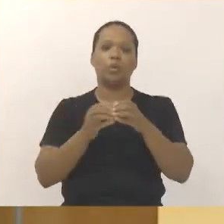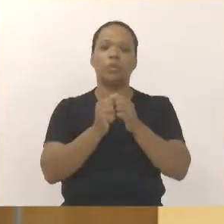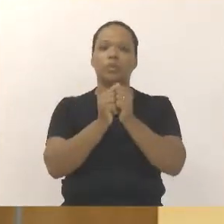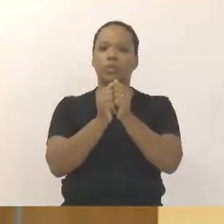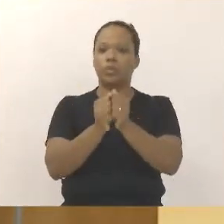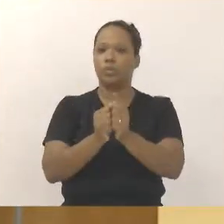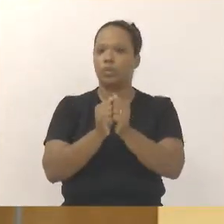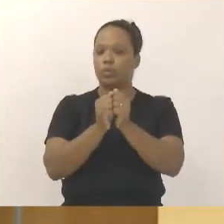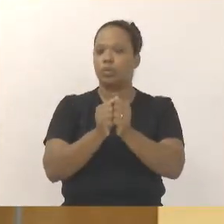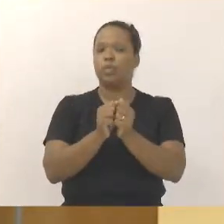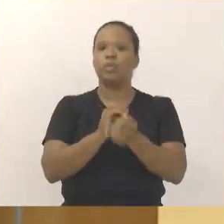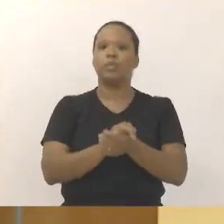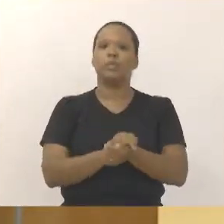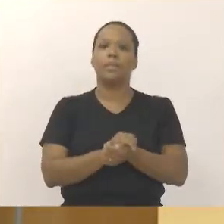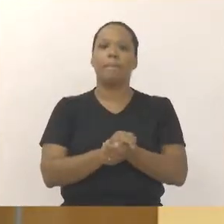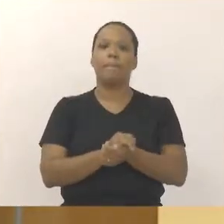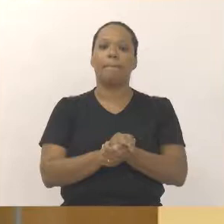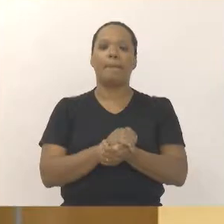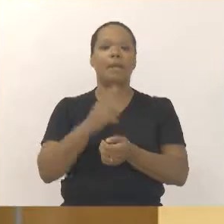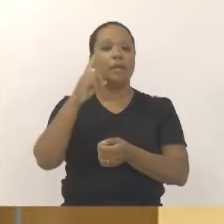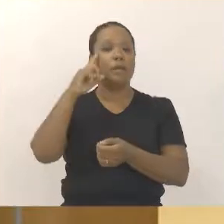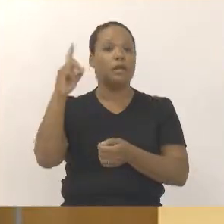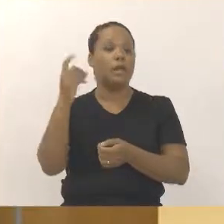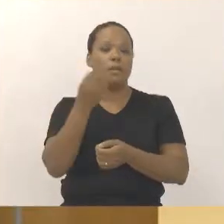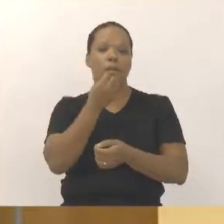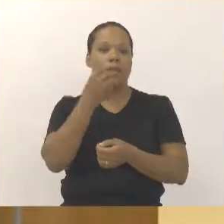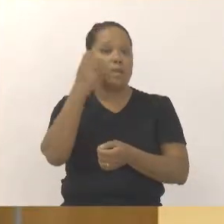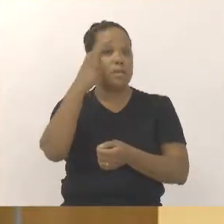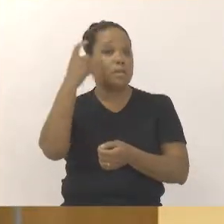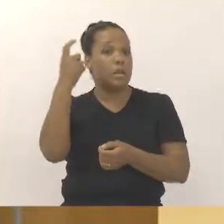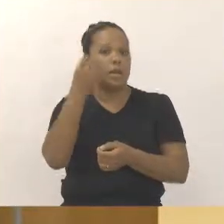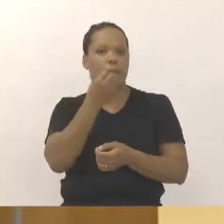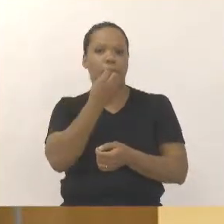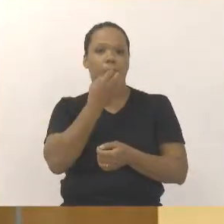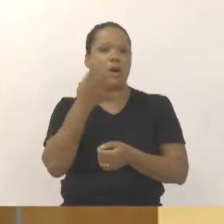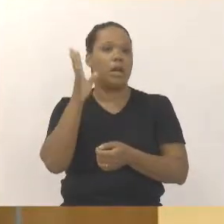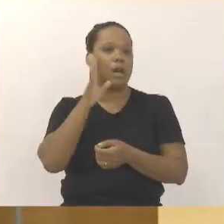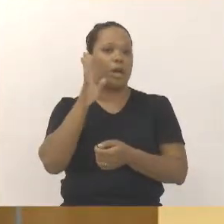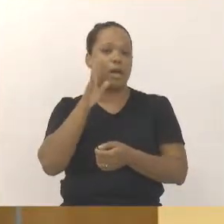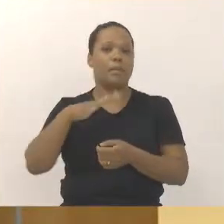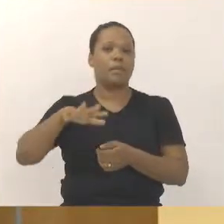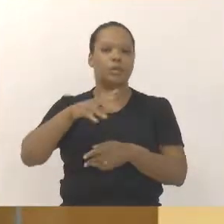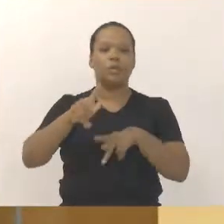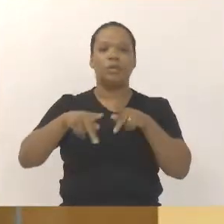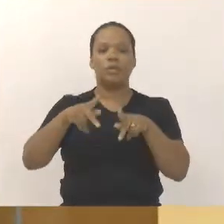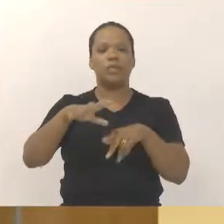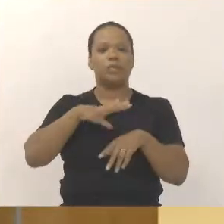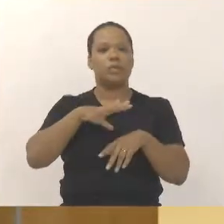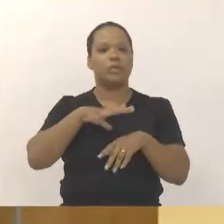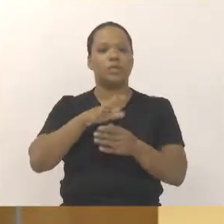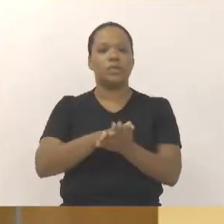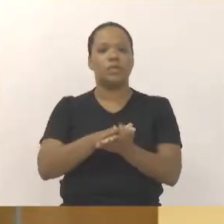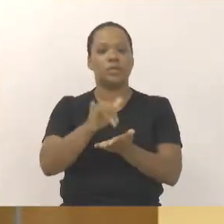somaram junto com a gente, boas ideias para deixar uma lei bem bacana para toda a população da cidade de Jacareí.